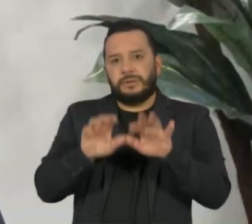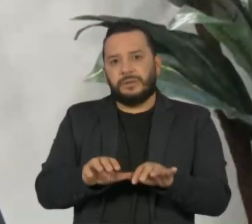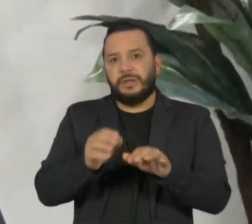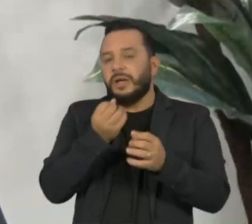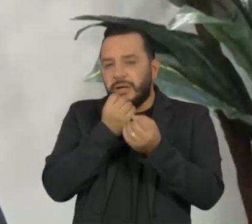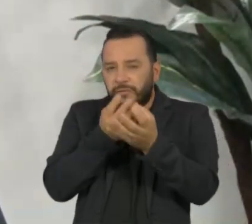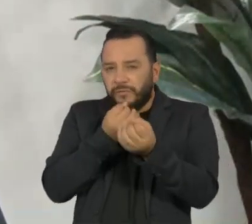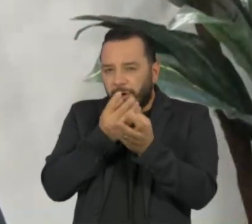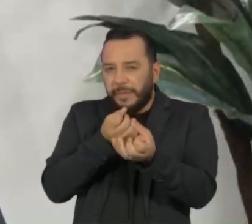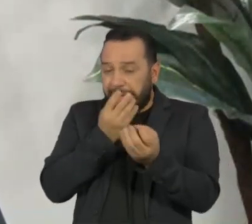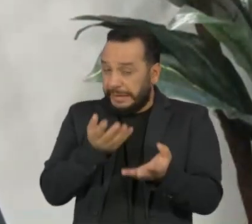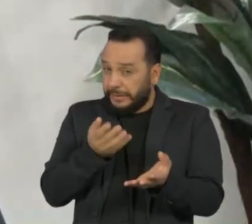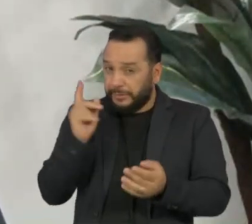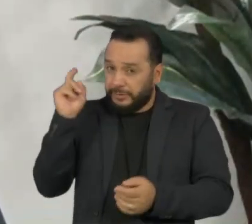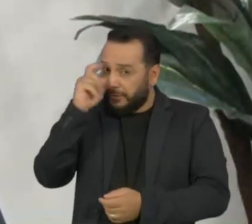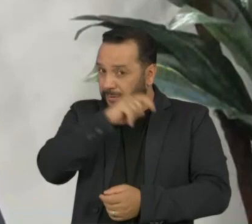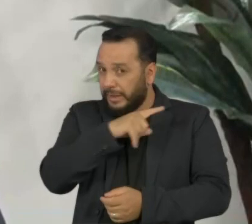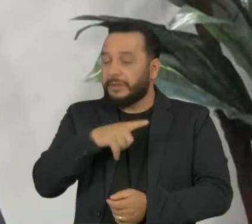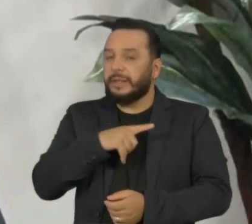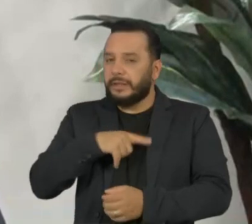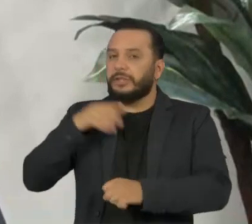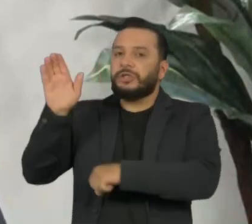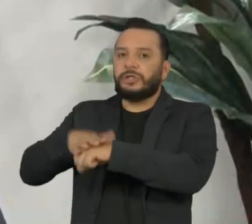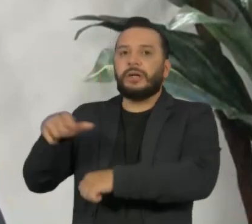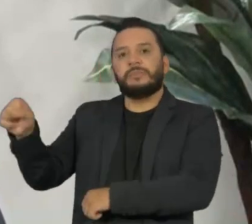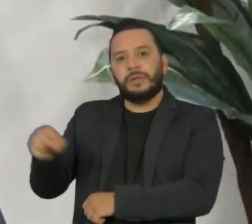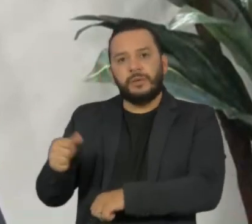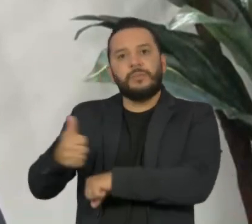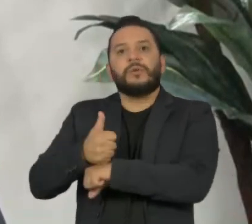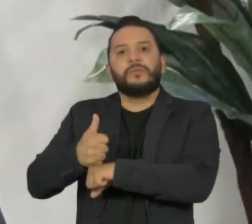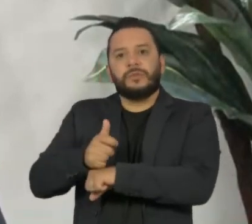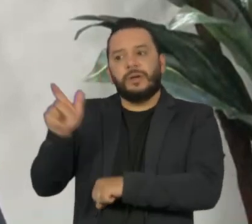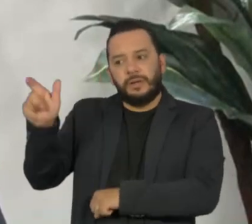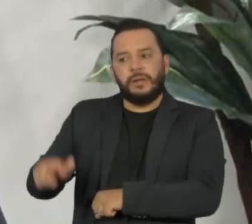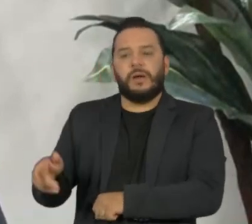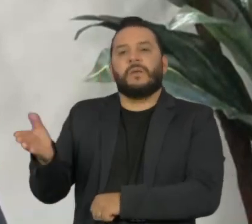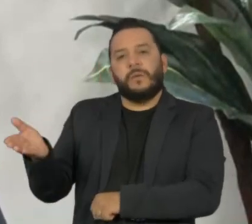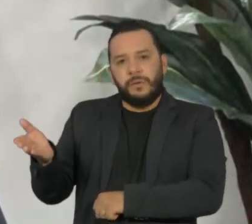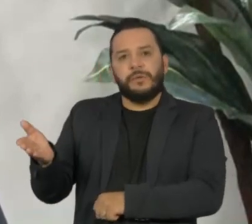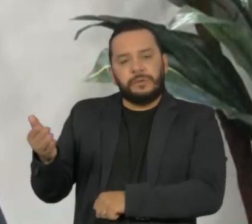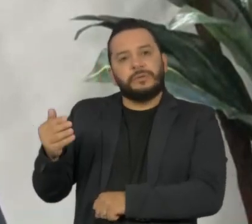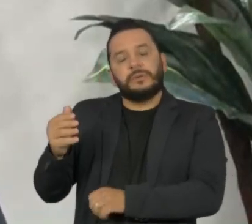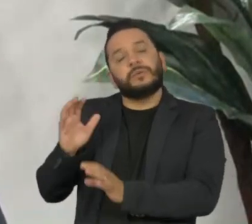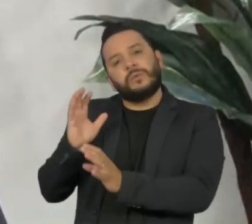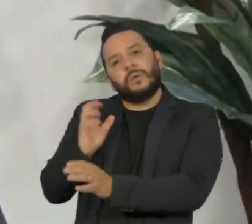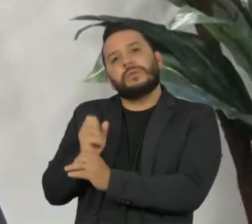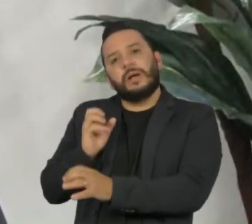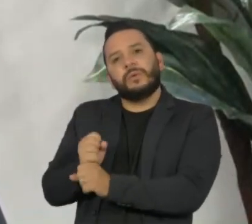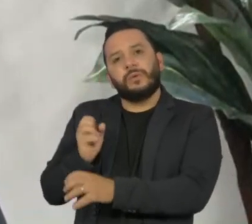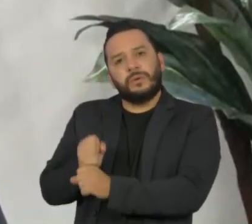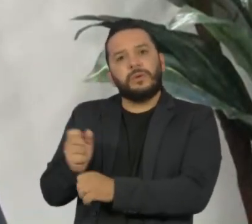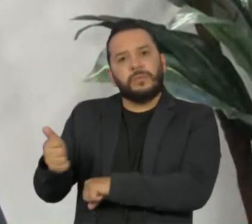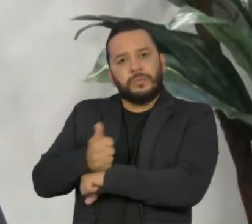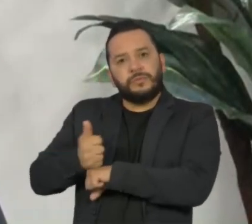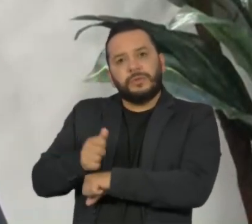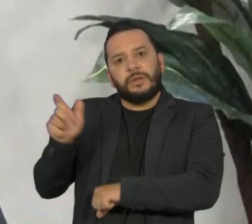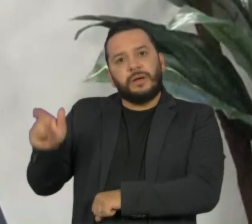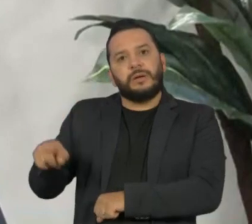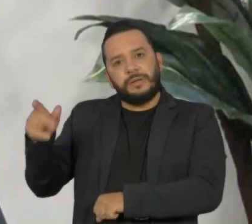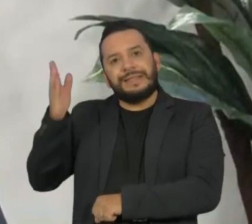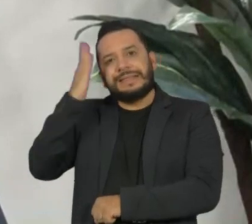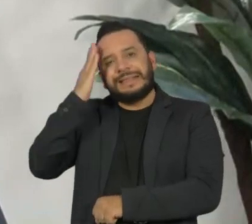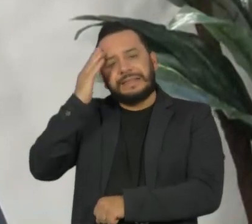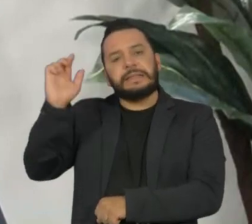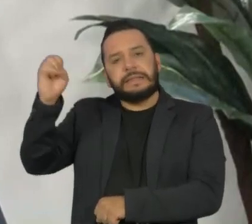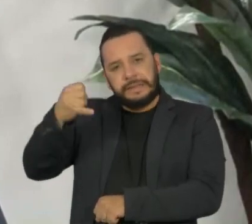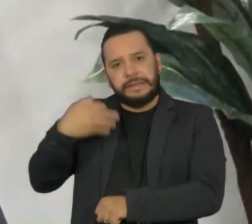informações, o primeiro passo ideal sempre é procurar um profissional especializado, no caso, profissional contador, que vai sim